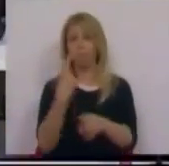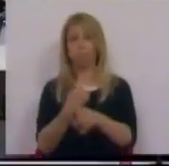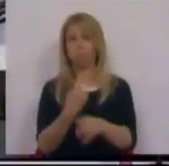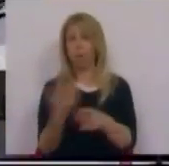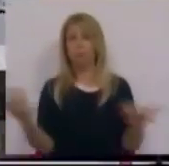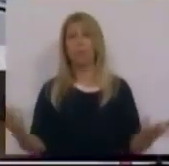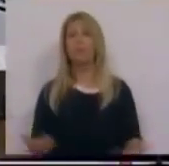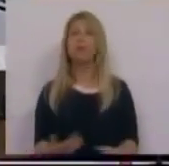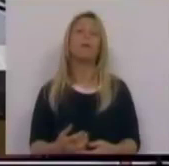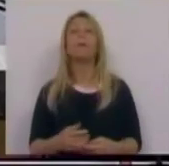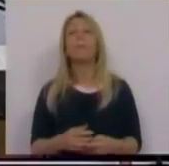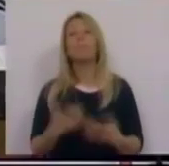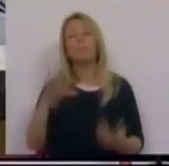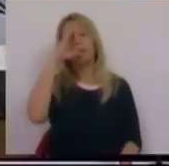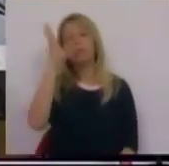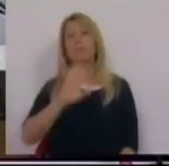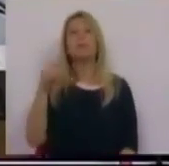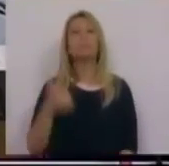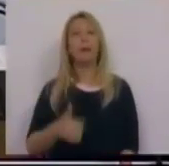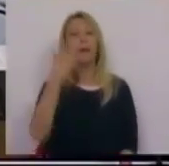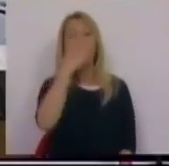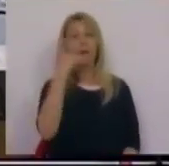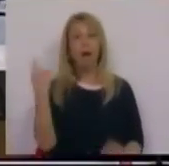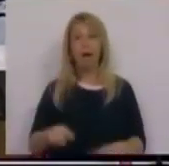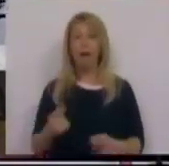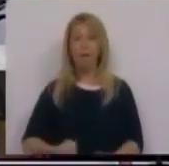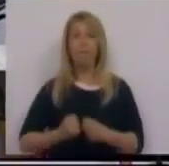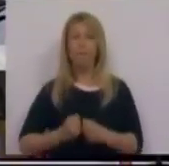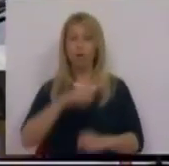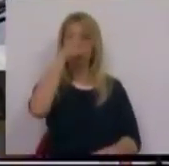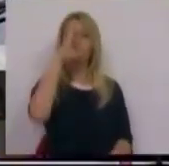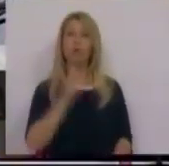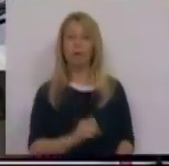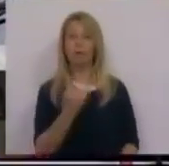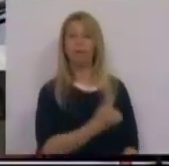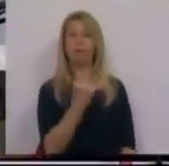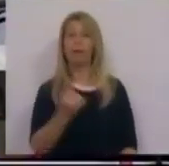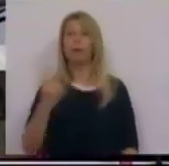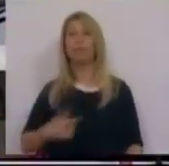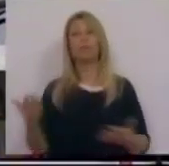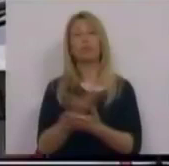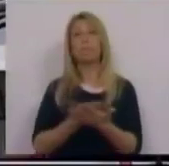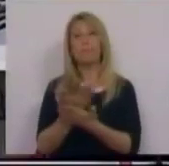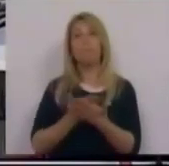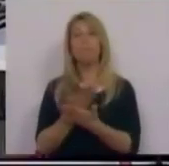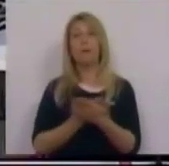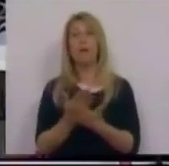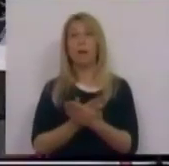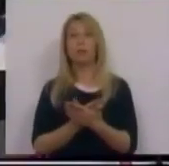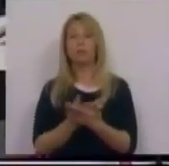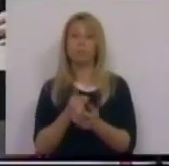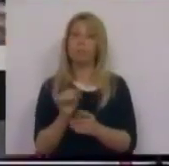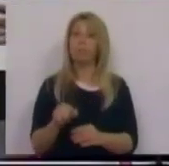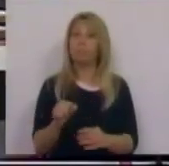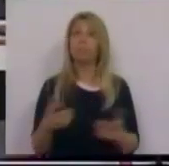coisa e sabemos bem que se houver força do Estado em cada um dos mercados em particular, é sim